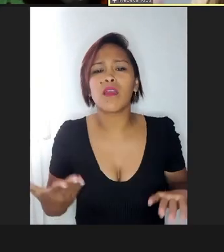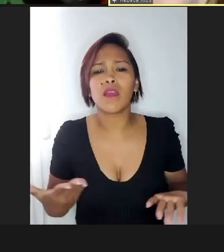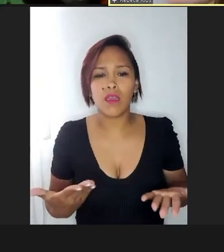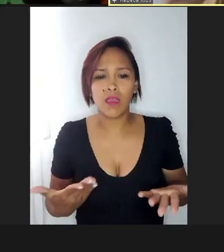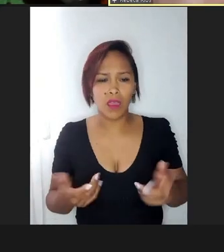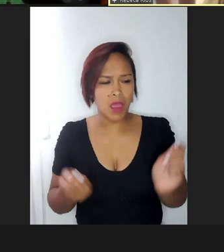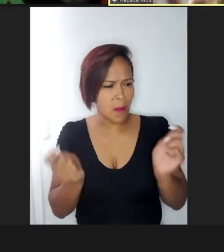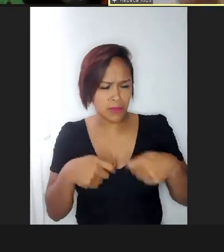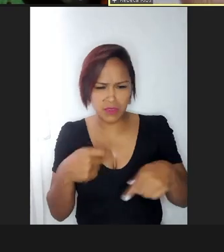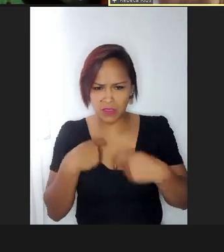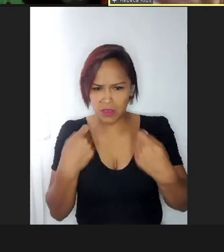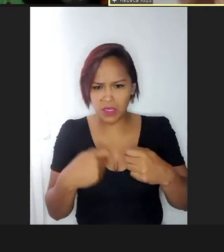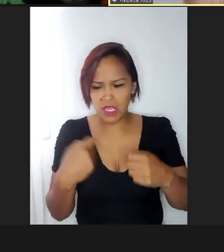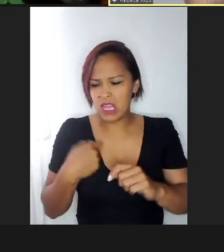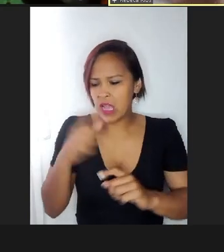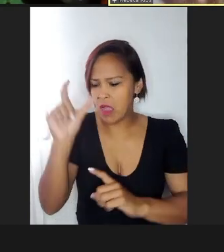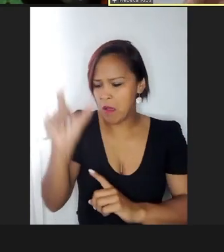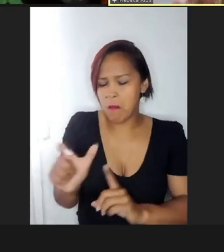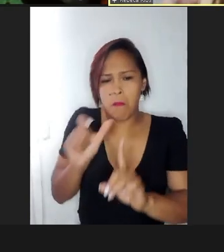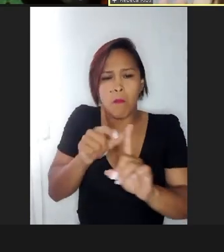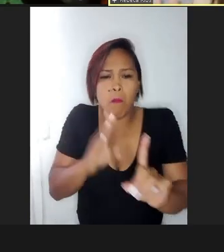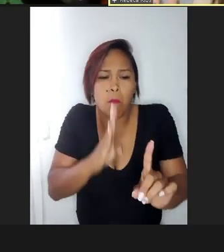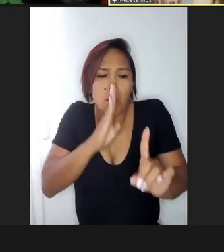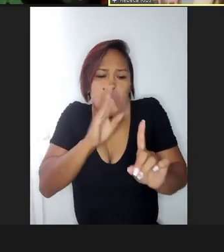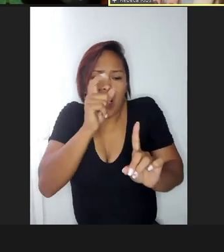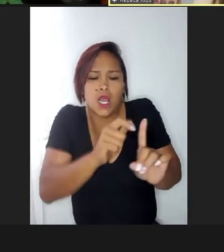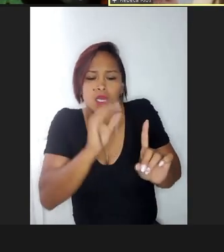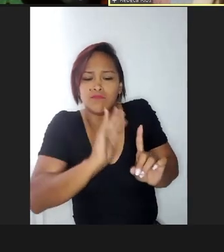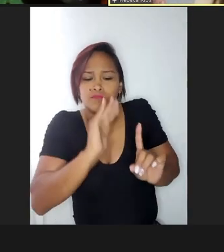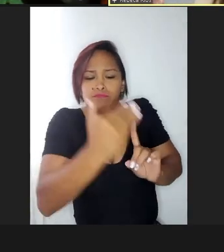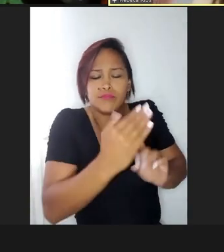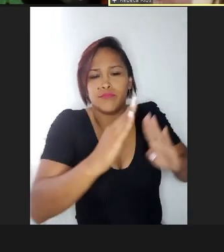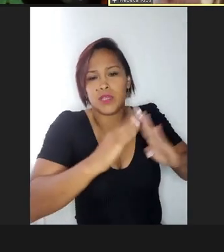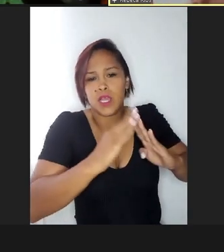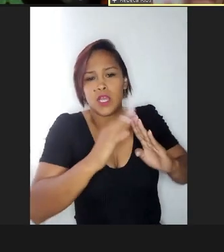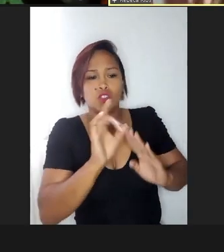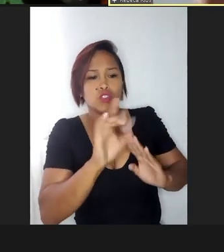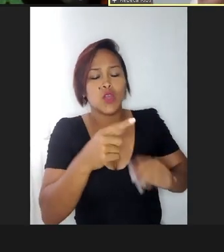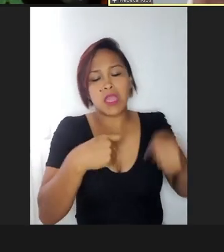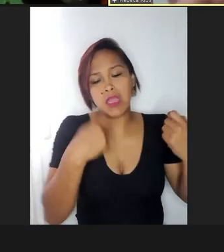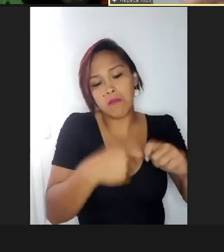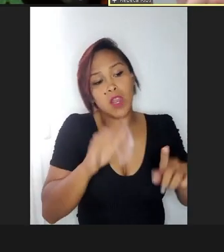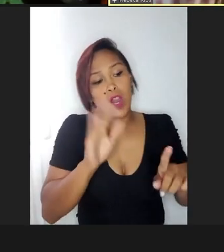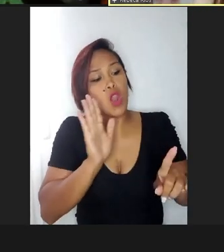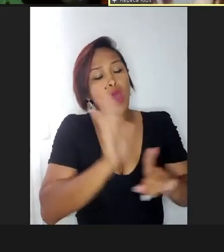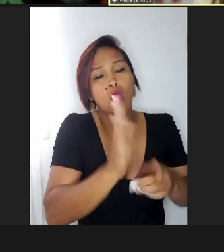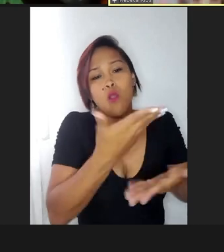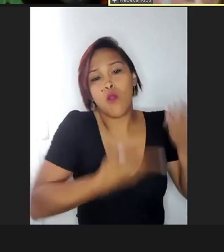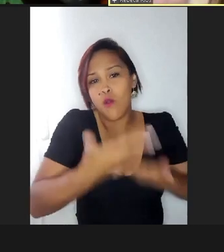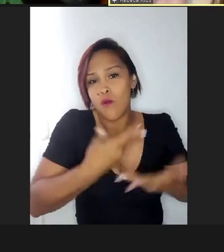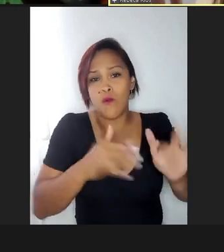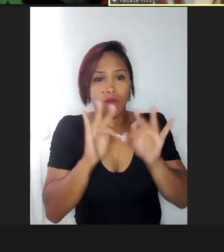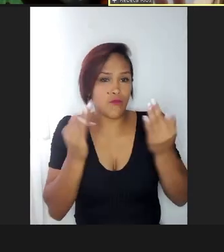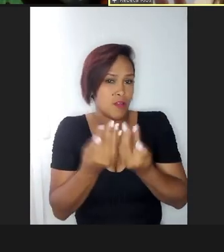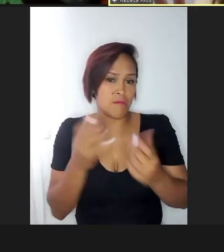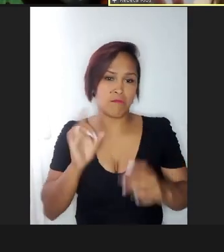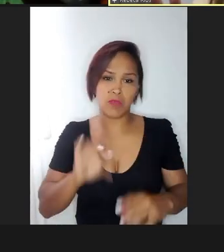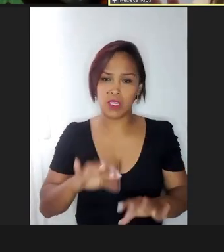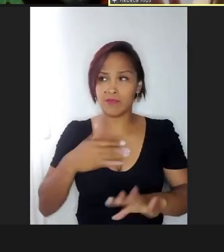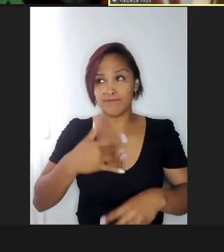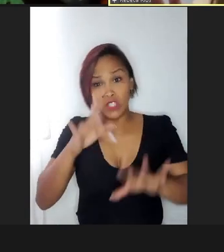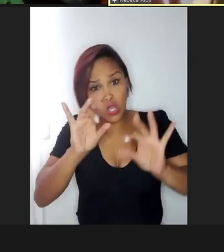essas pessoas tem que ficar quietas em casas, isoladas, né, só quem tem que conviver é a família, e olha lá,